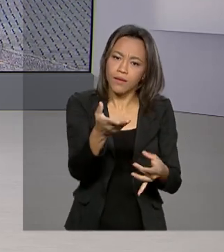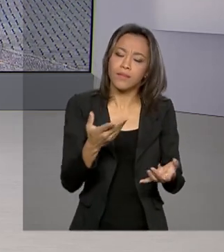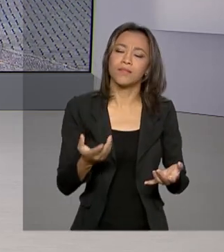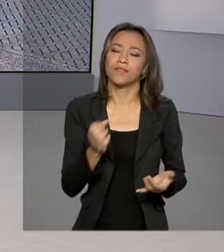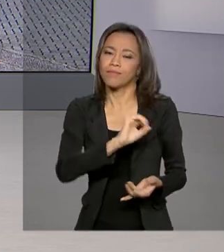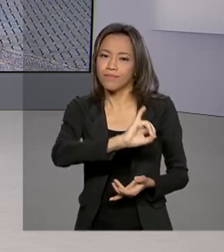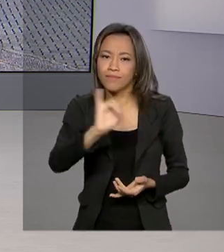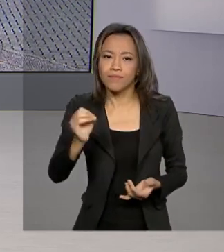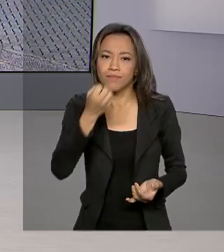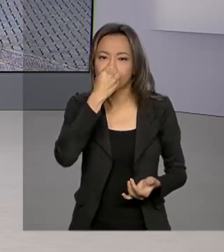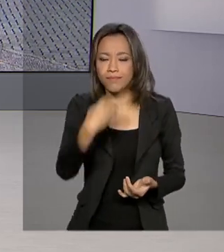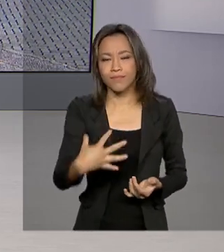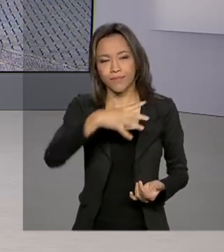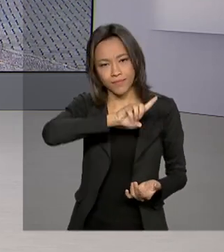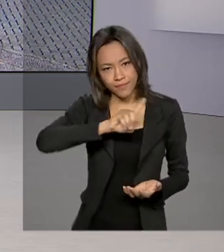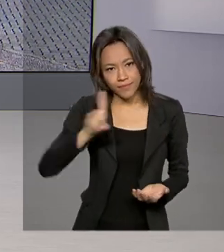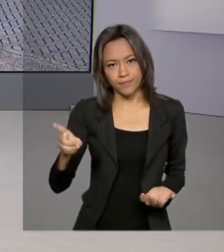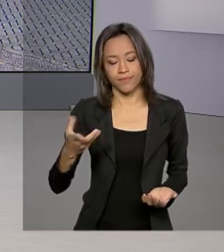gente. Oi Raquel, bom dia.